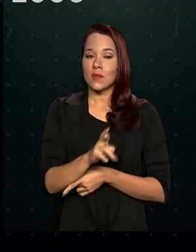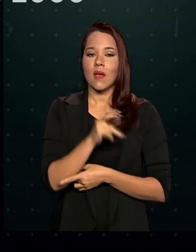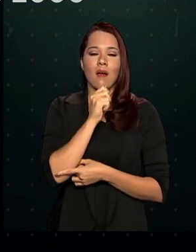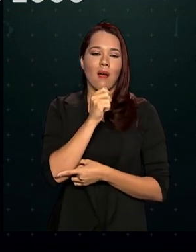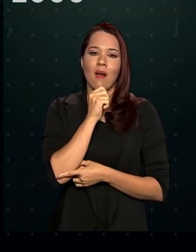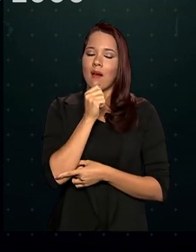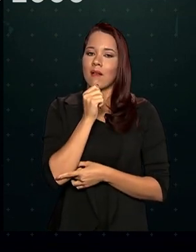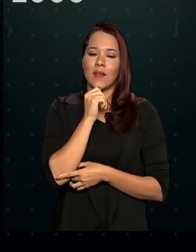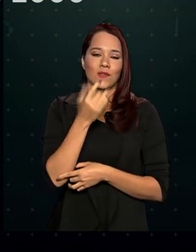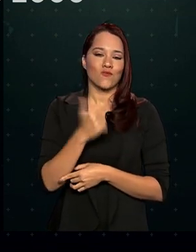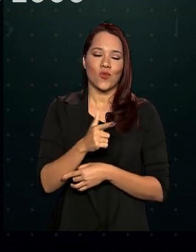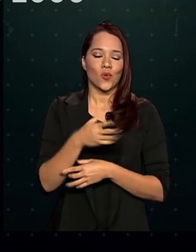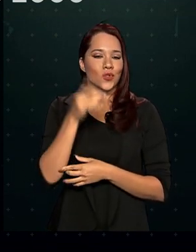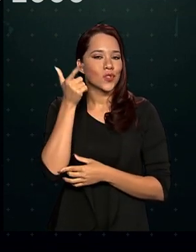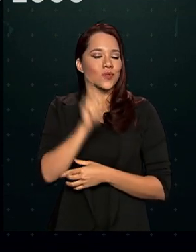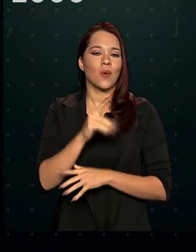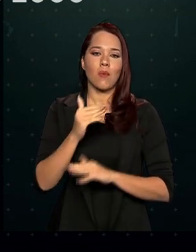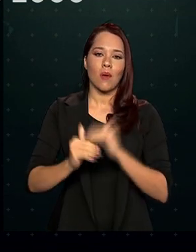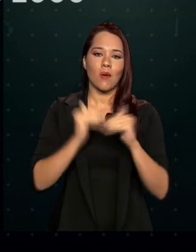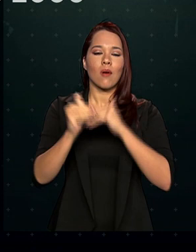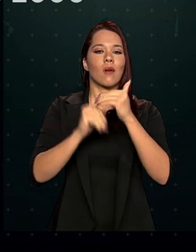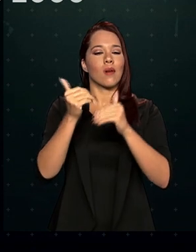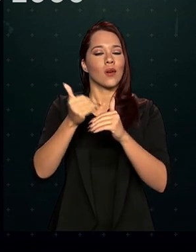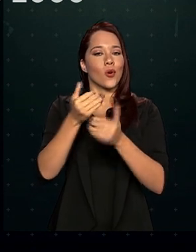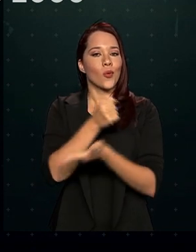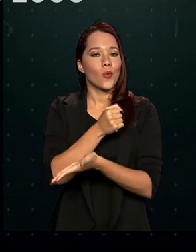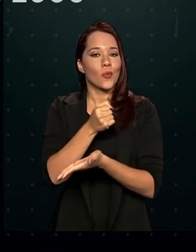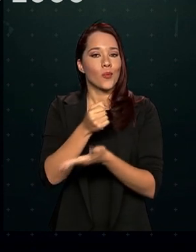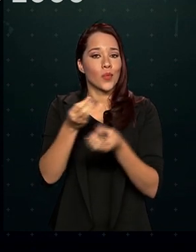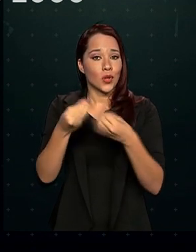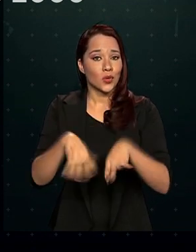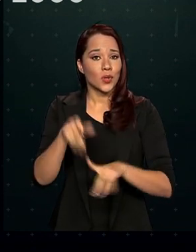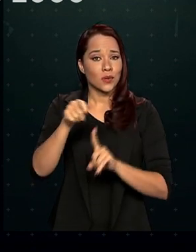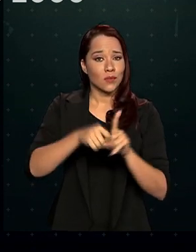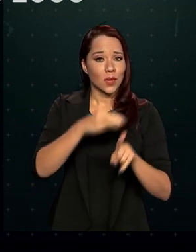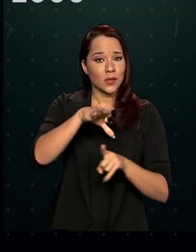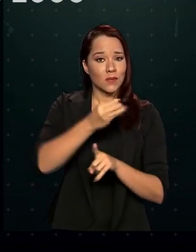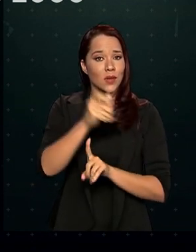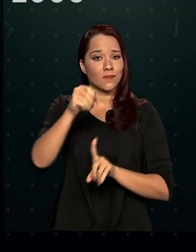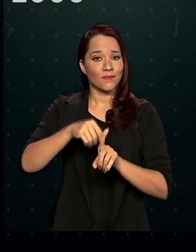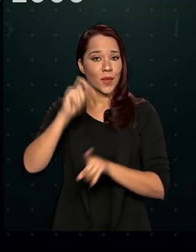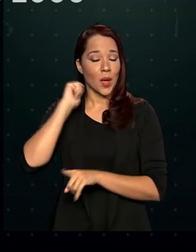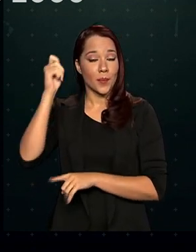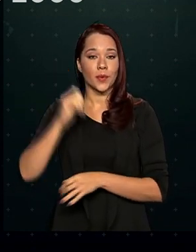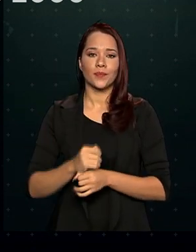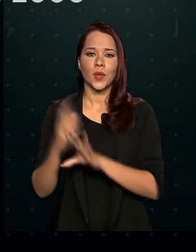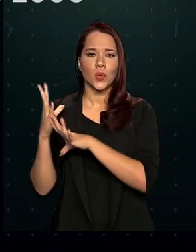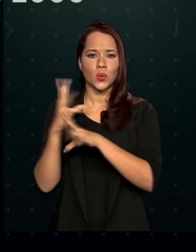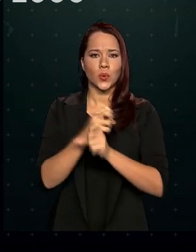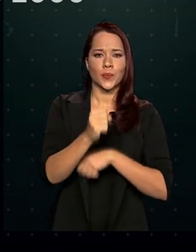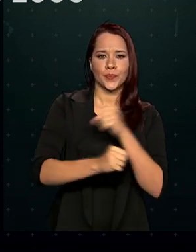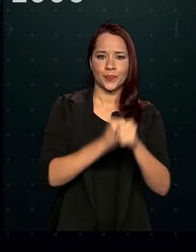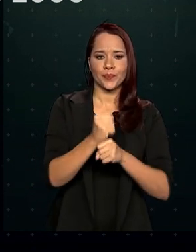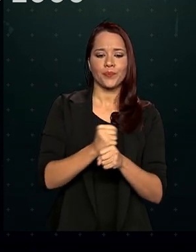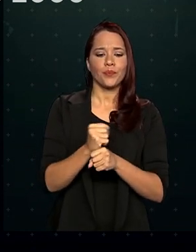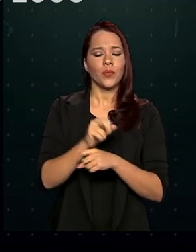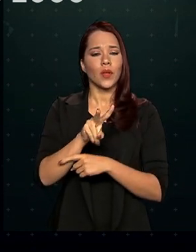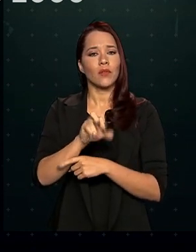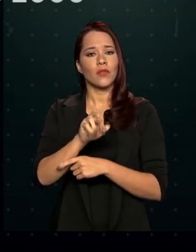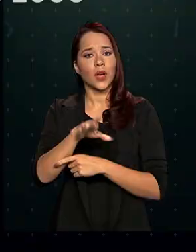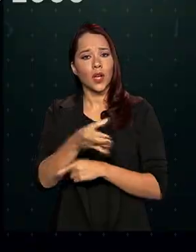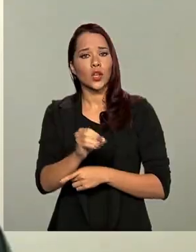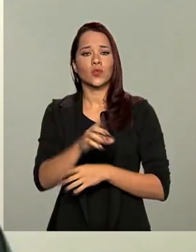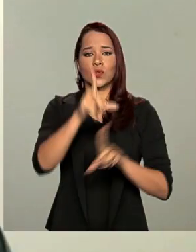não foi suficiente para recuperar o prejuízo entre março e abril. No acumulado do ano, o varejo recuou 3